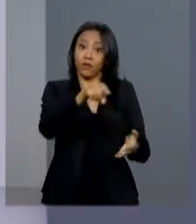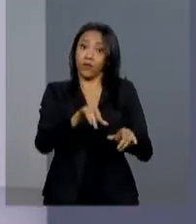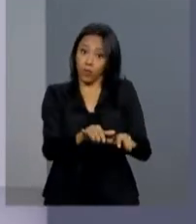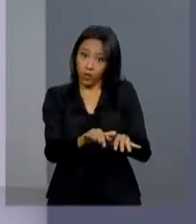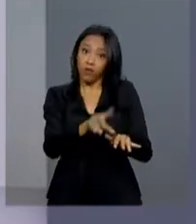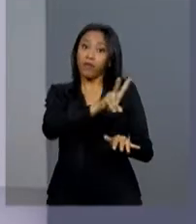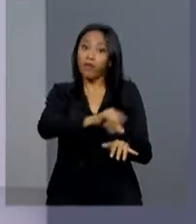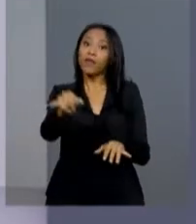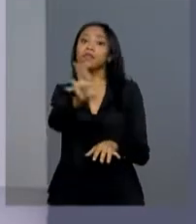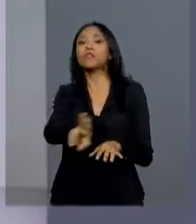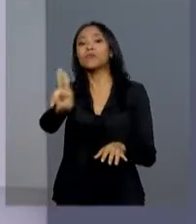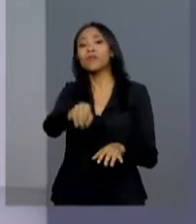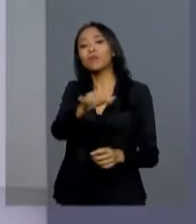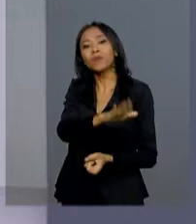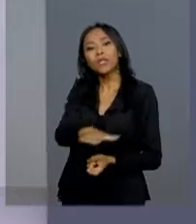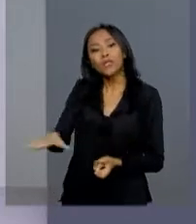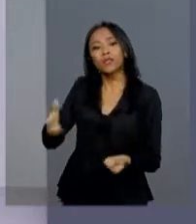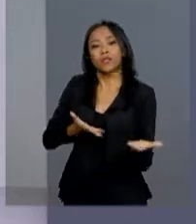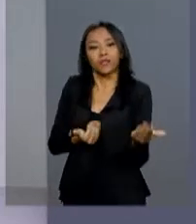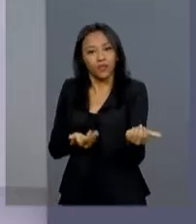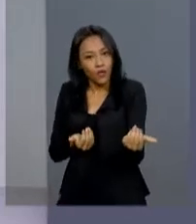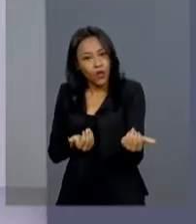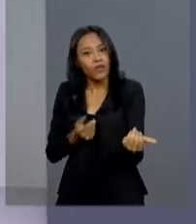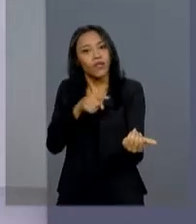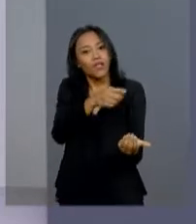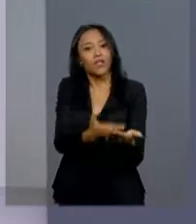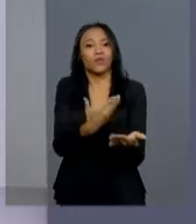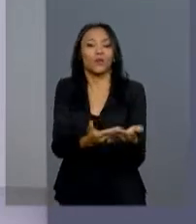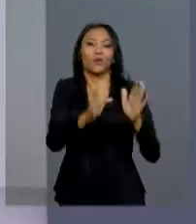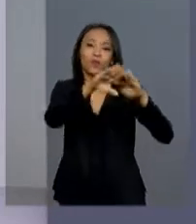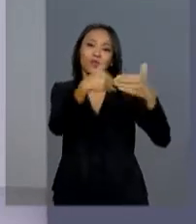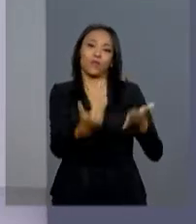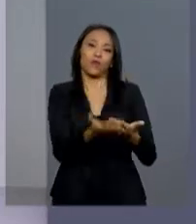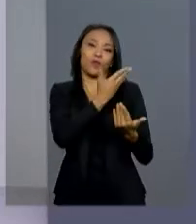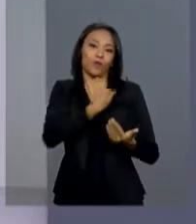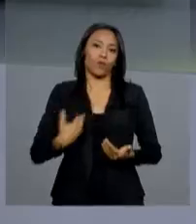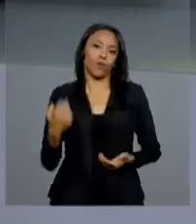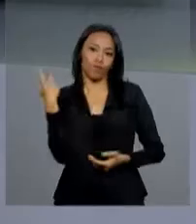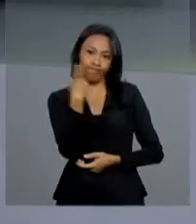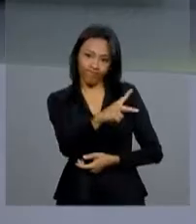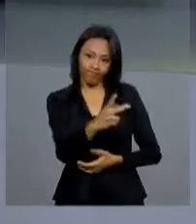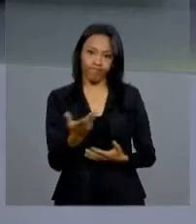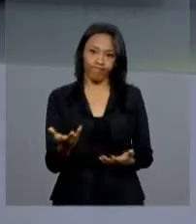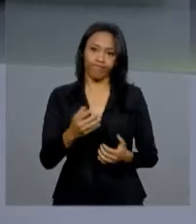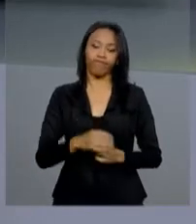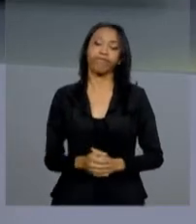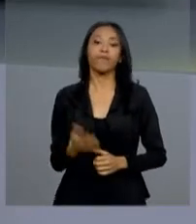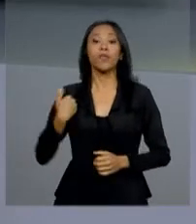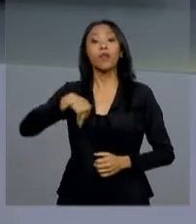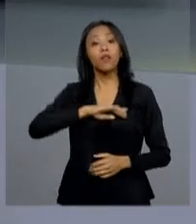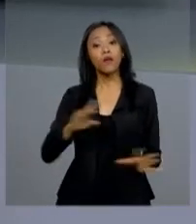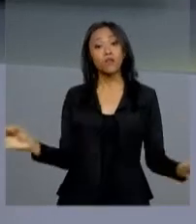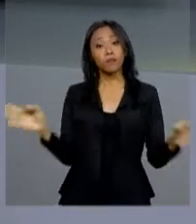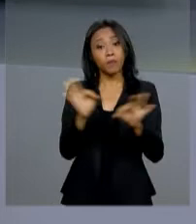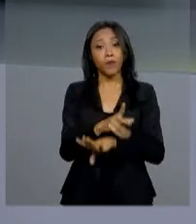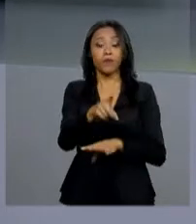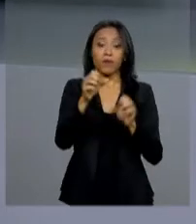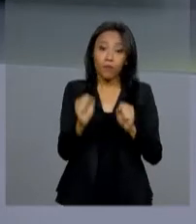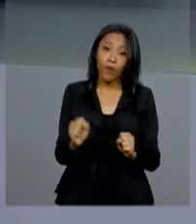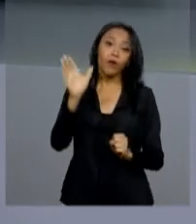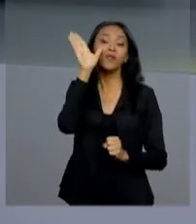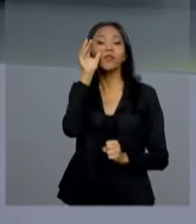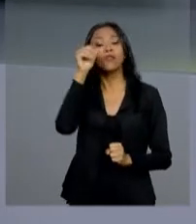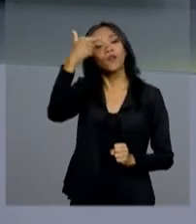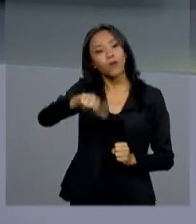serão utilizadas por crianças e jovens que estudam na rede pública de ensino. Nós ficamos por aqui. Você acompanha a nossa